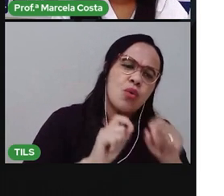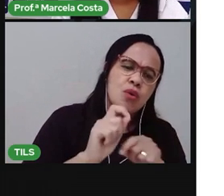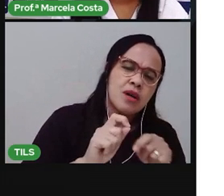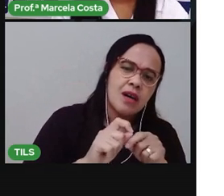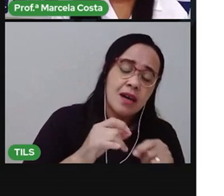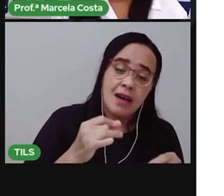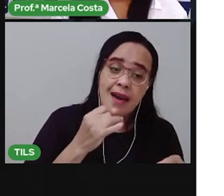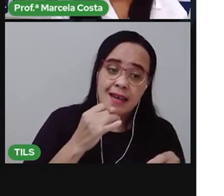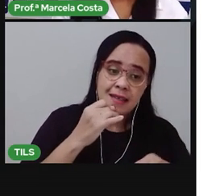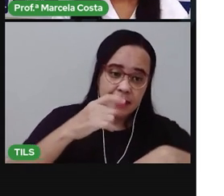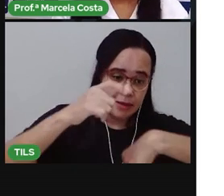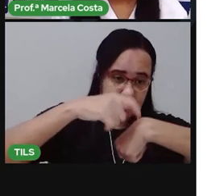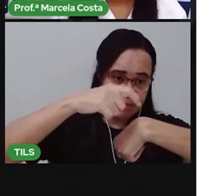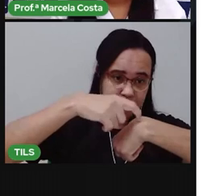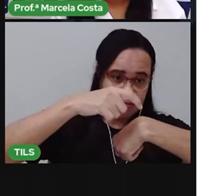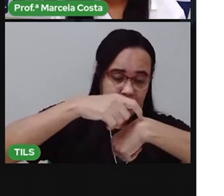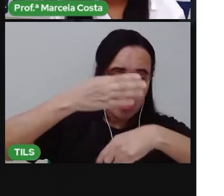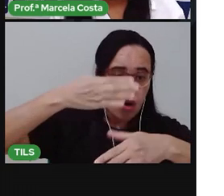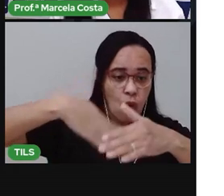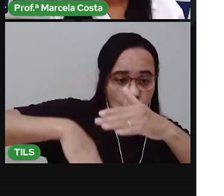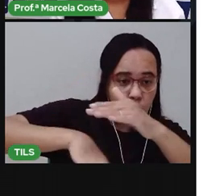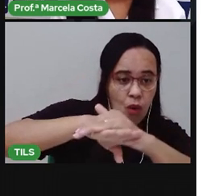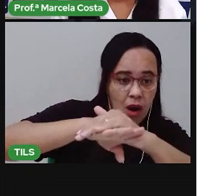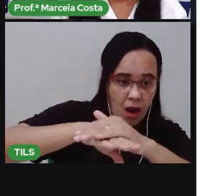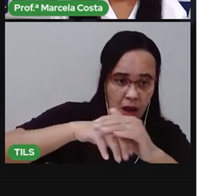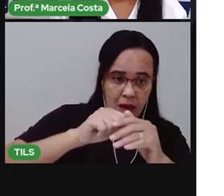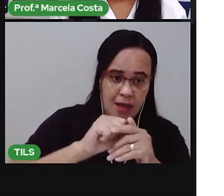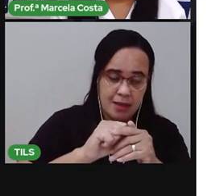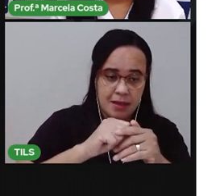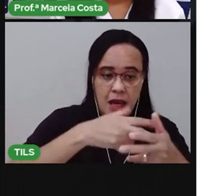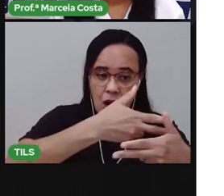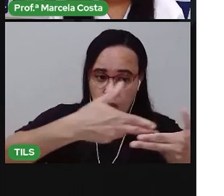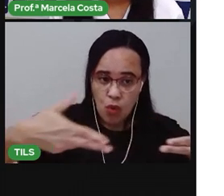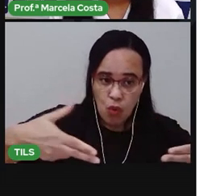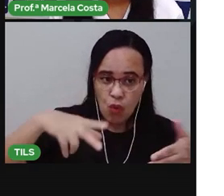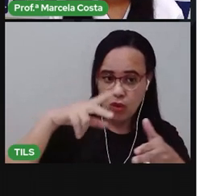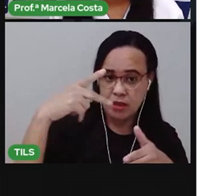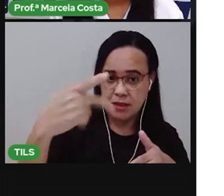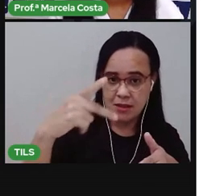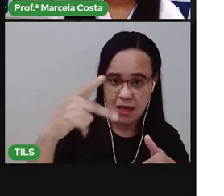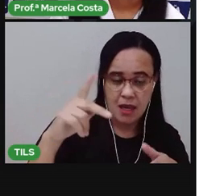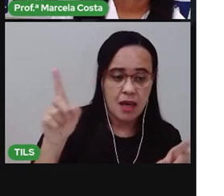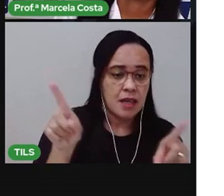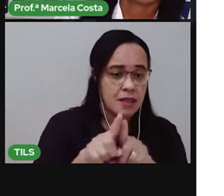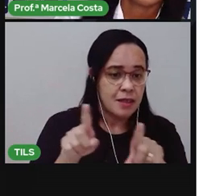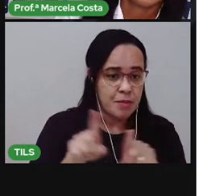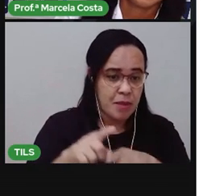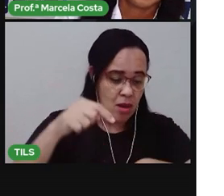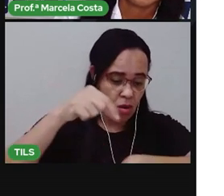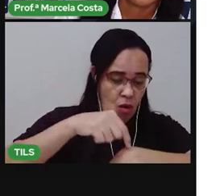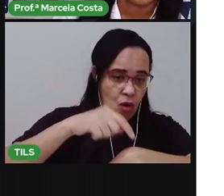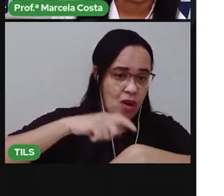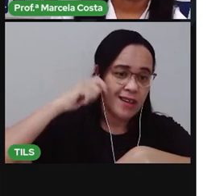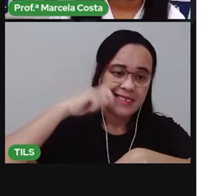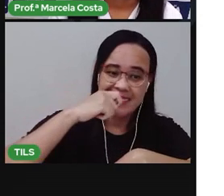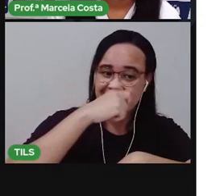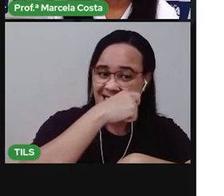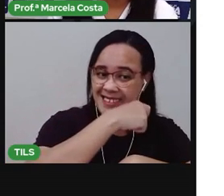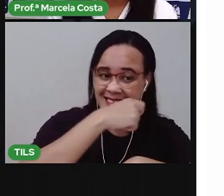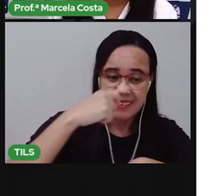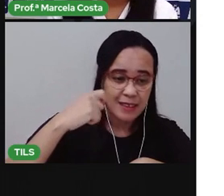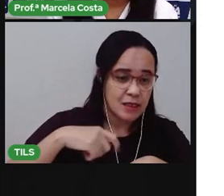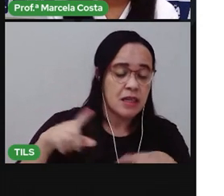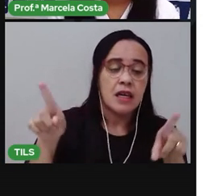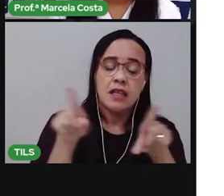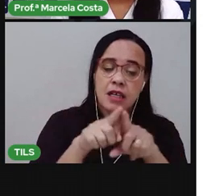brinquedos. Hora de brincar. De escovar os dentes. Hora de